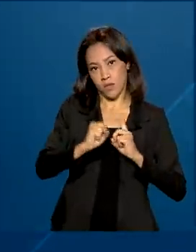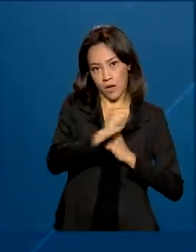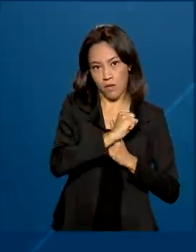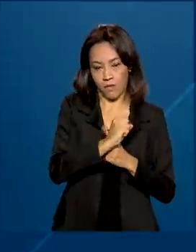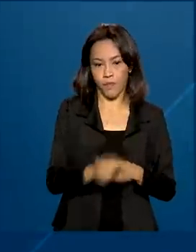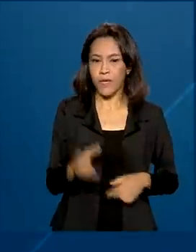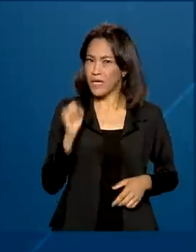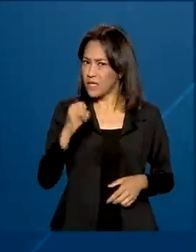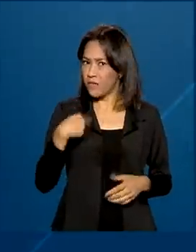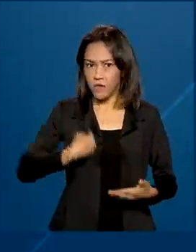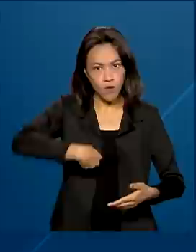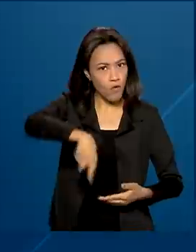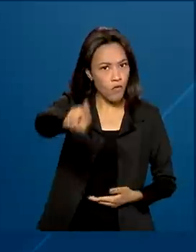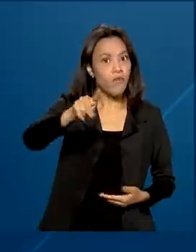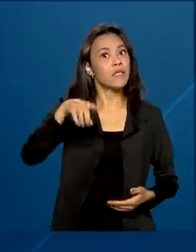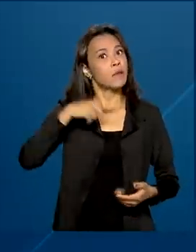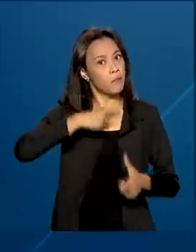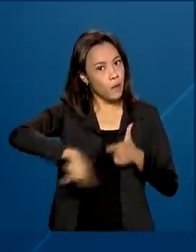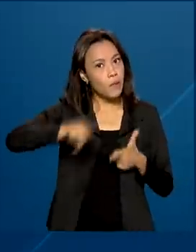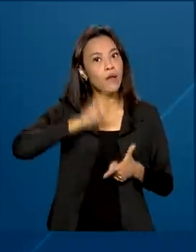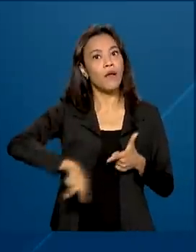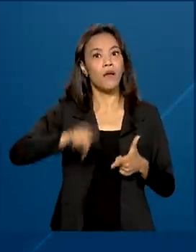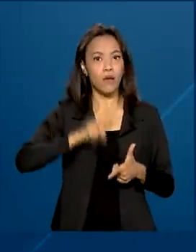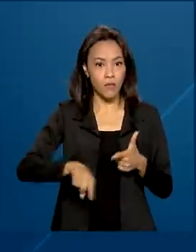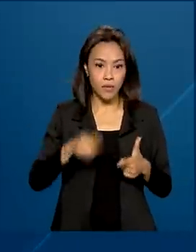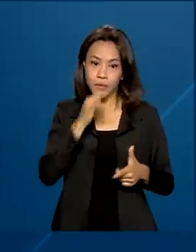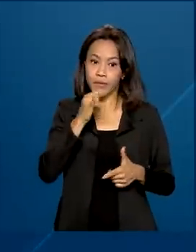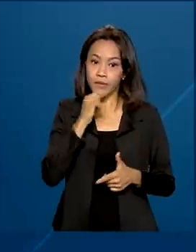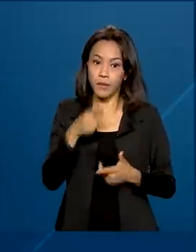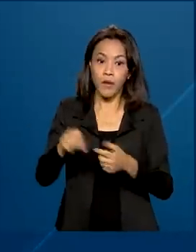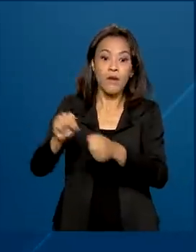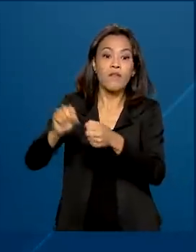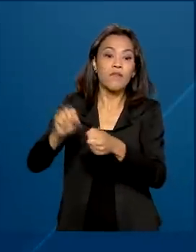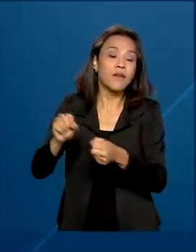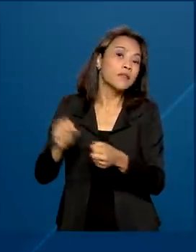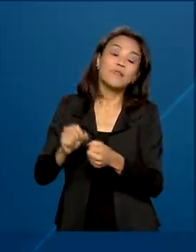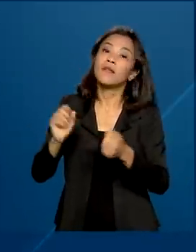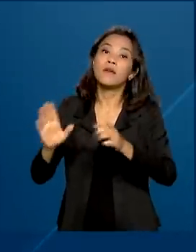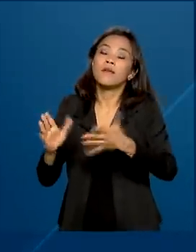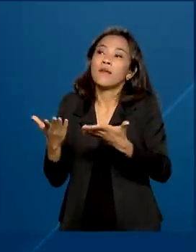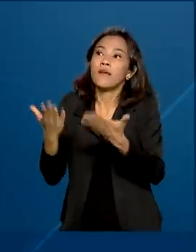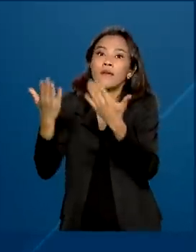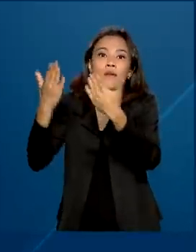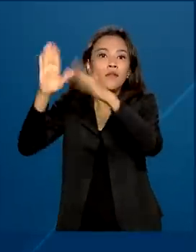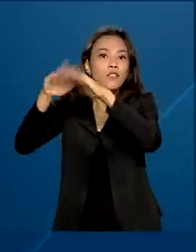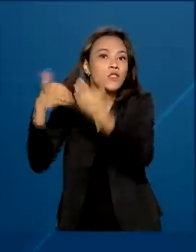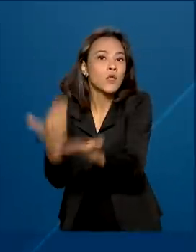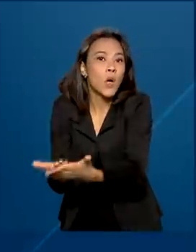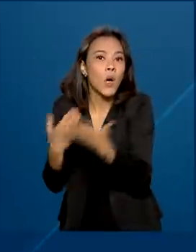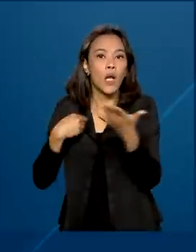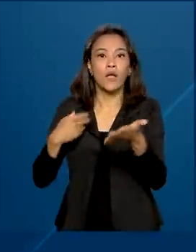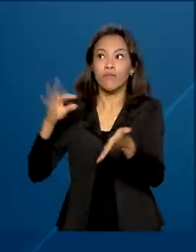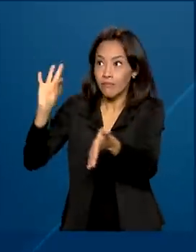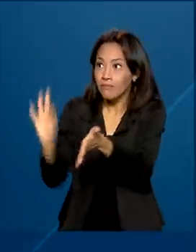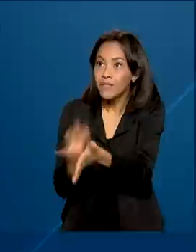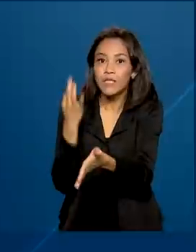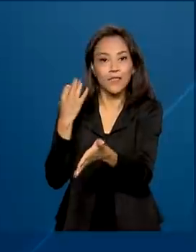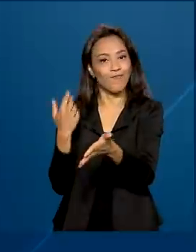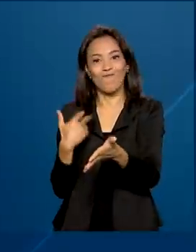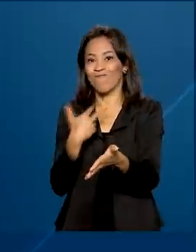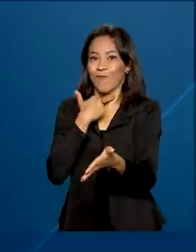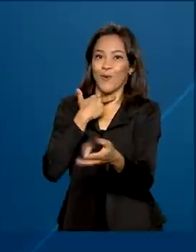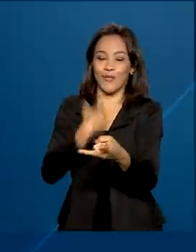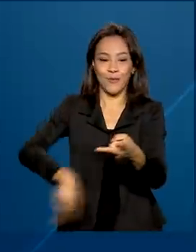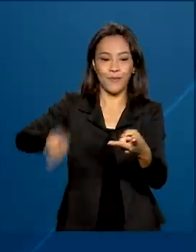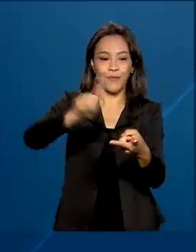uma série de problemas, como a proibição de prestar exame ou fazer matrícula em qualquer estabelecimento de ensino, fazer